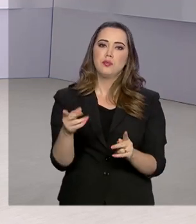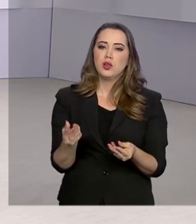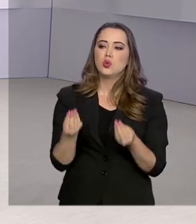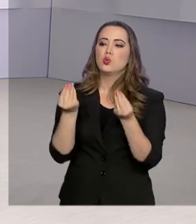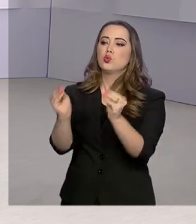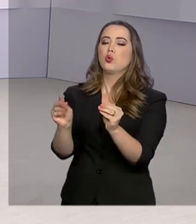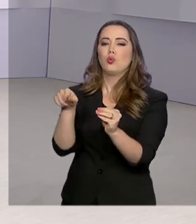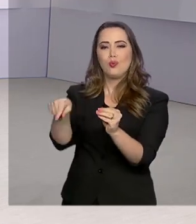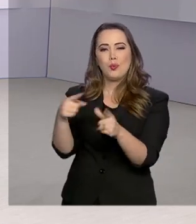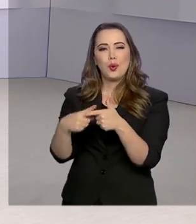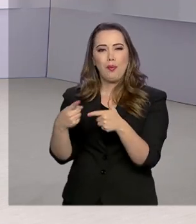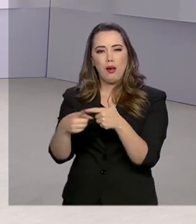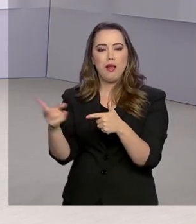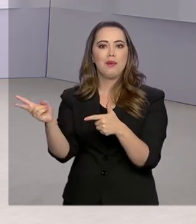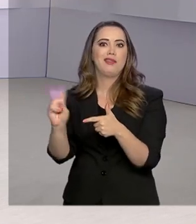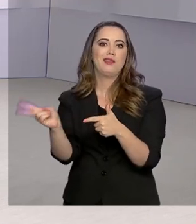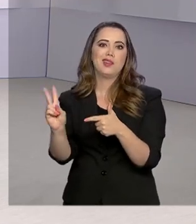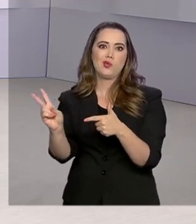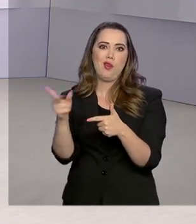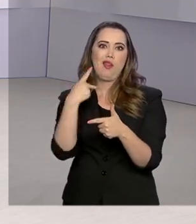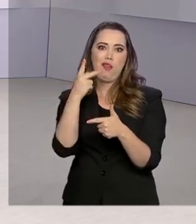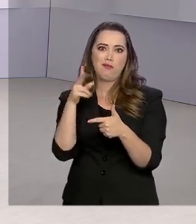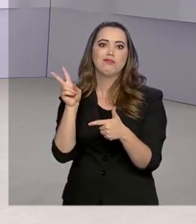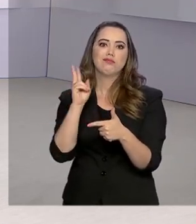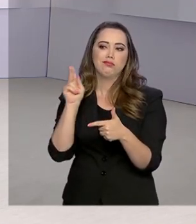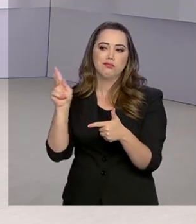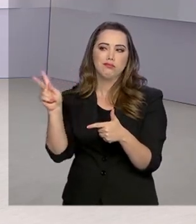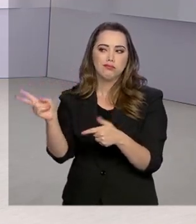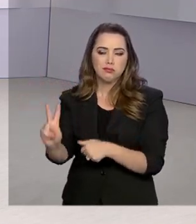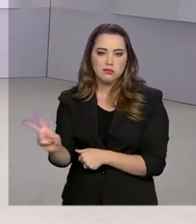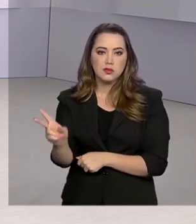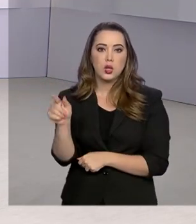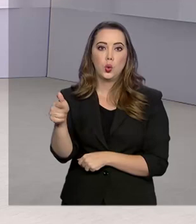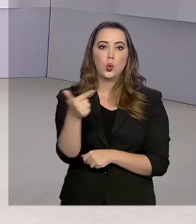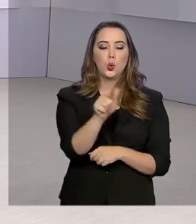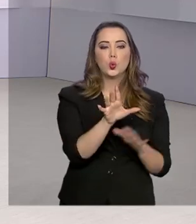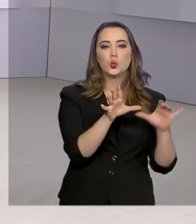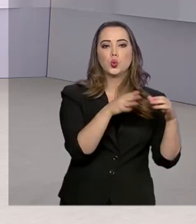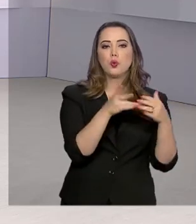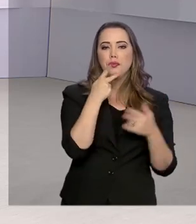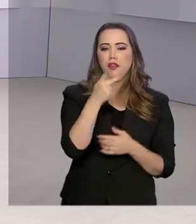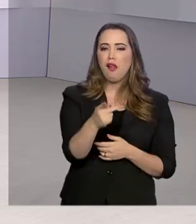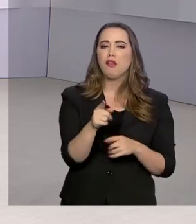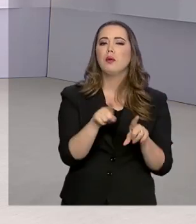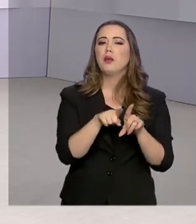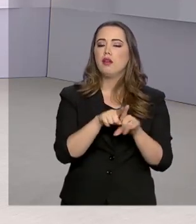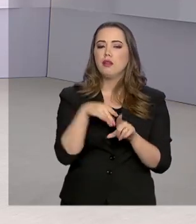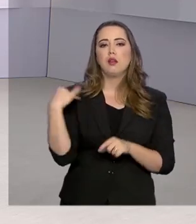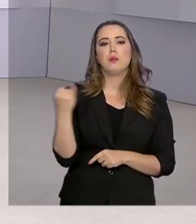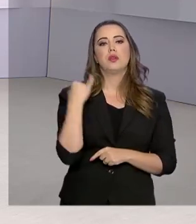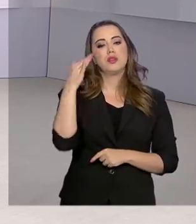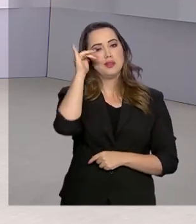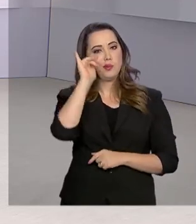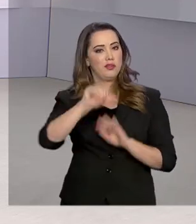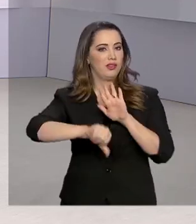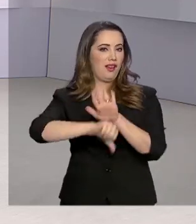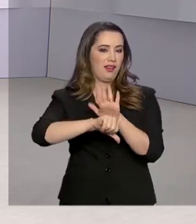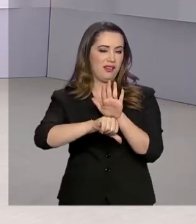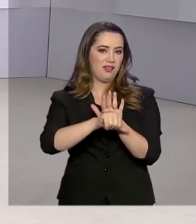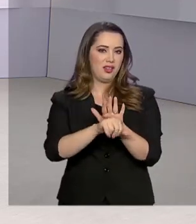restabelecimento político da Venezuela. Outra declaração entre partes ressalta a importância do combate a crimes